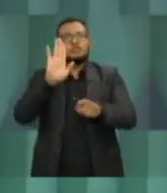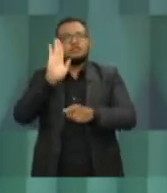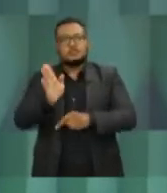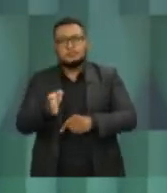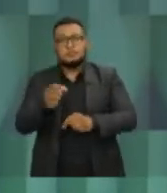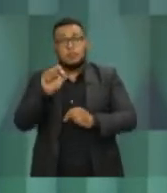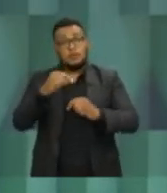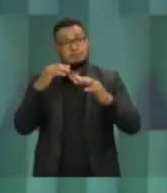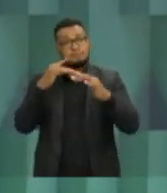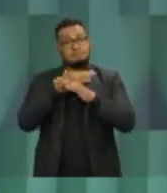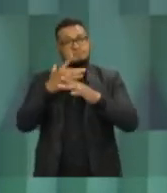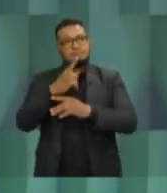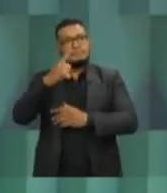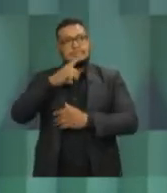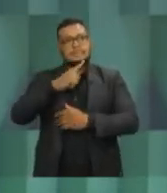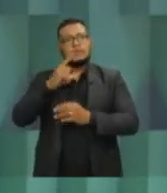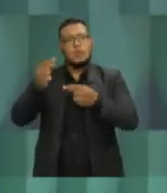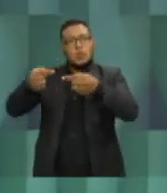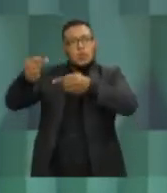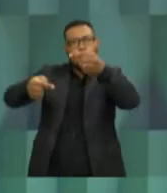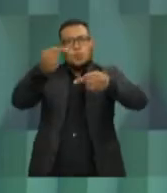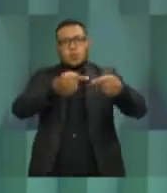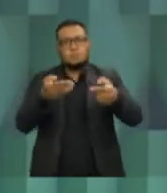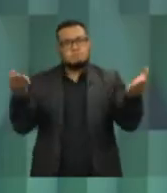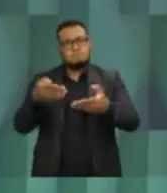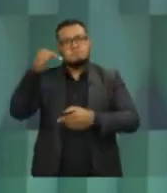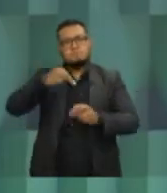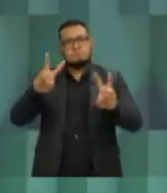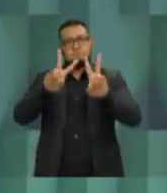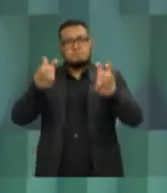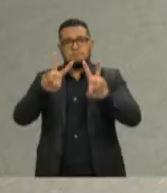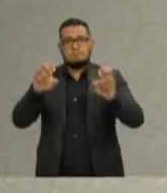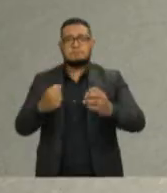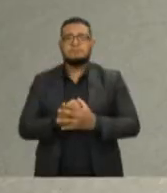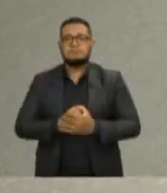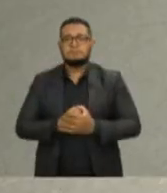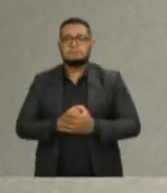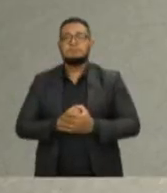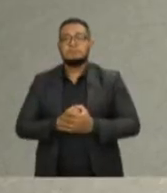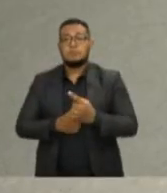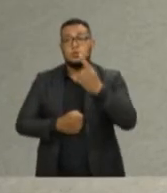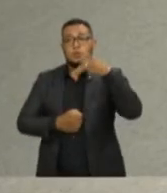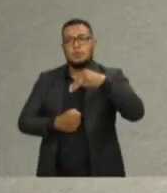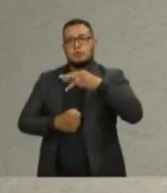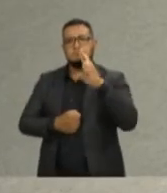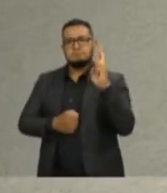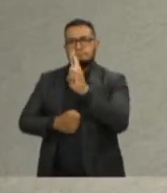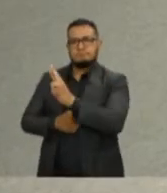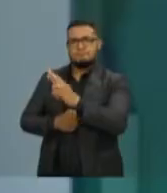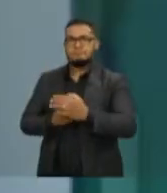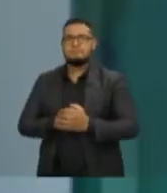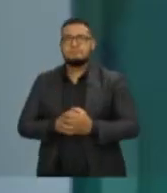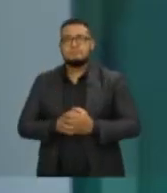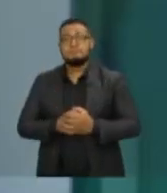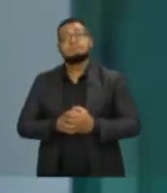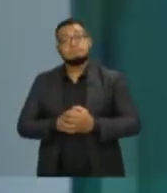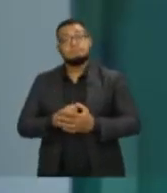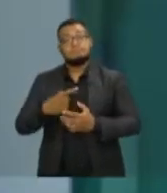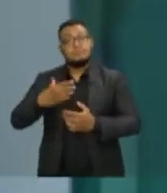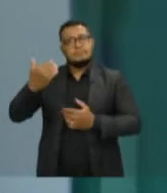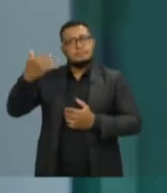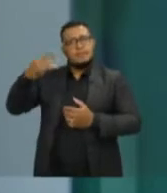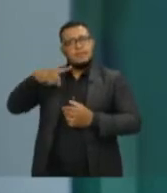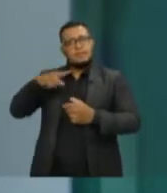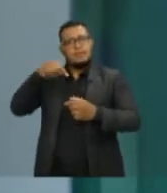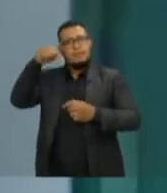cidade, cuida e nós vamos cuidar desse debate com muita tranquilidade. Candidato Pasolini, um minuto para a réplica. Recentemente foi aprovado